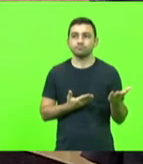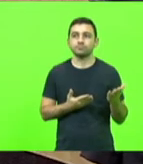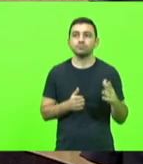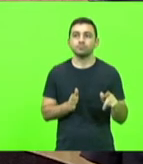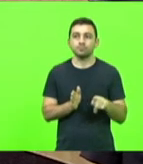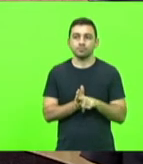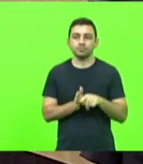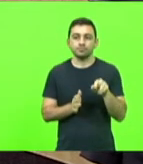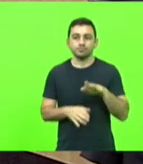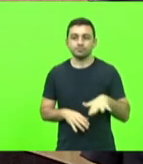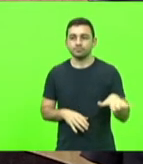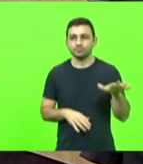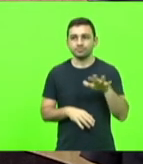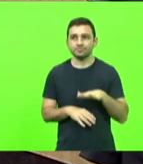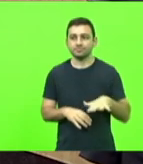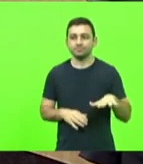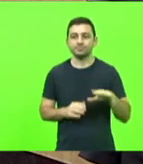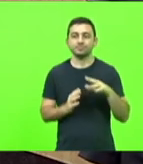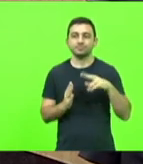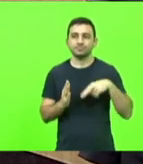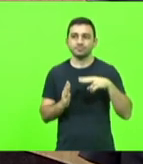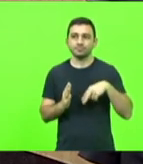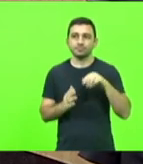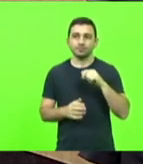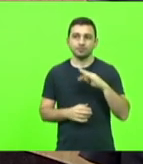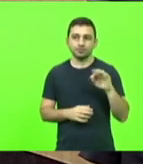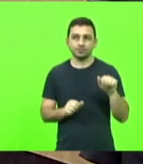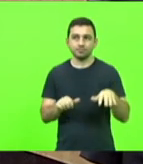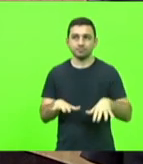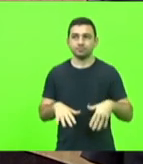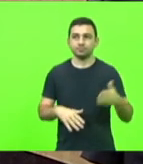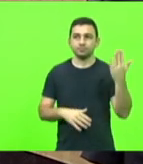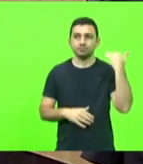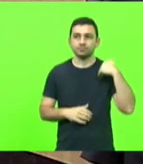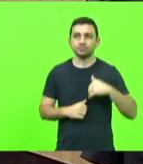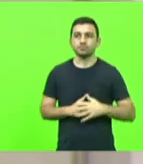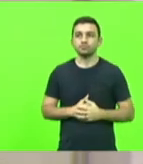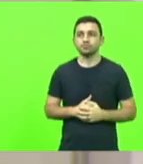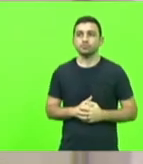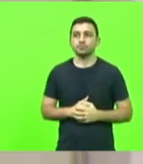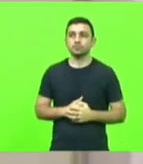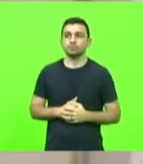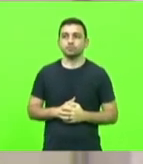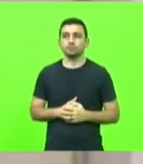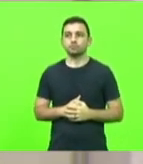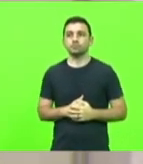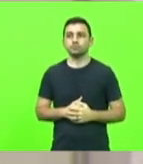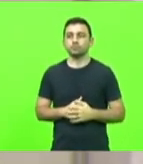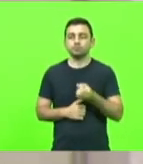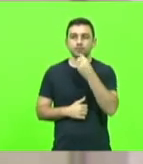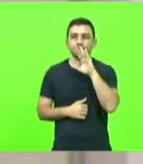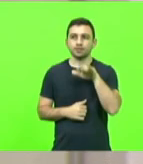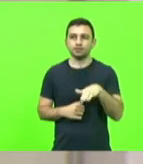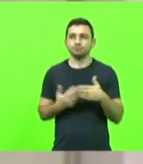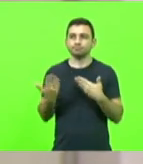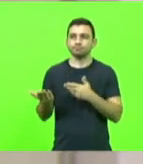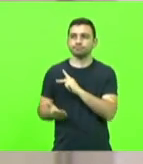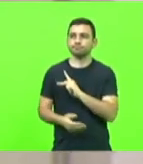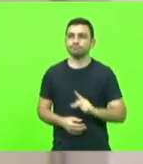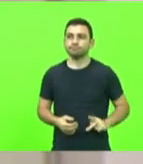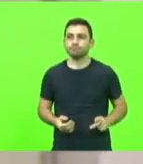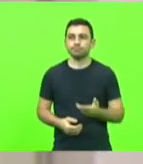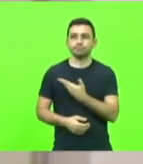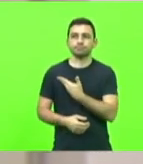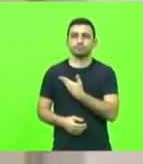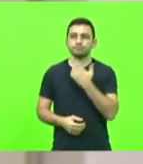a leitura da ata da sessão anterior, deputado. Boa tarde, senhor presidente, colegas deputados, cidadãos